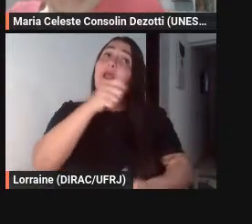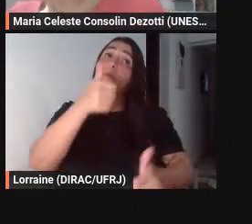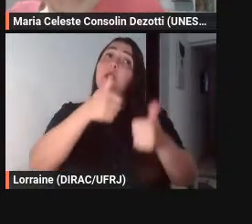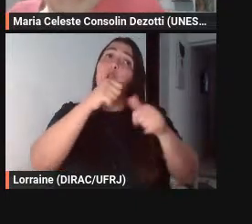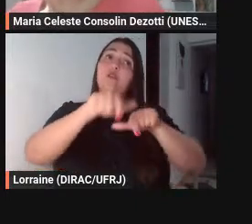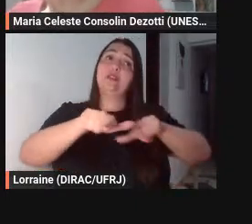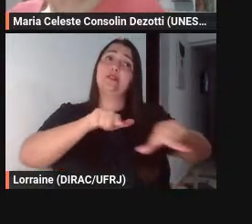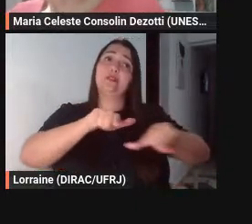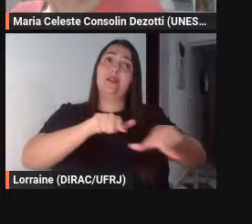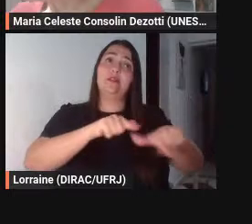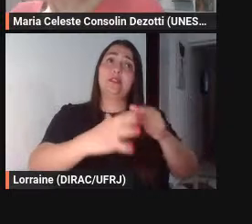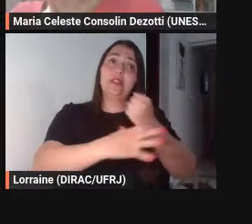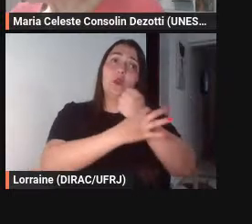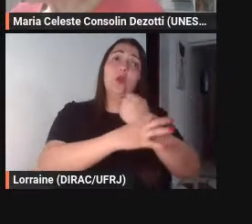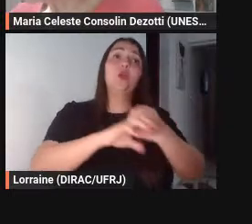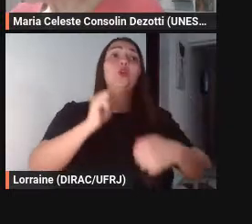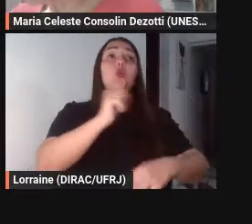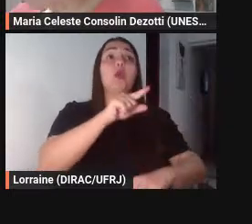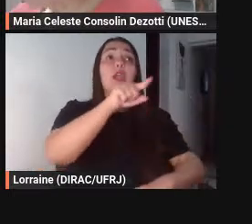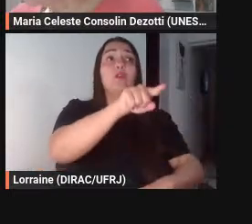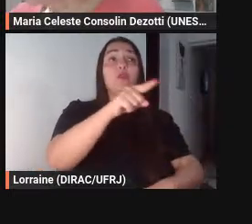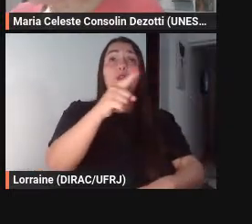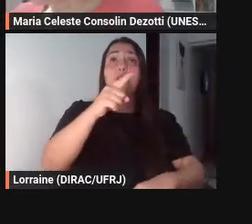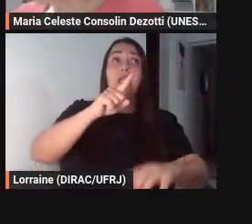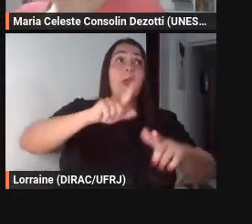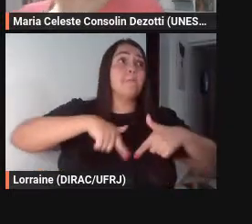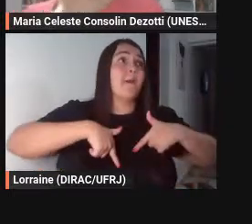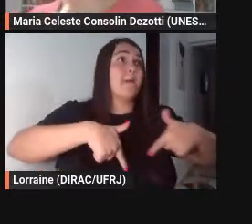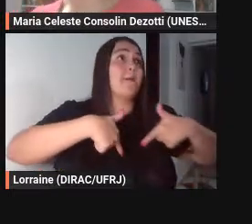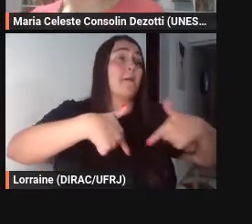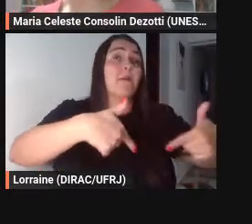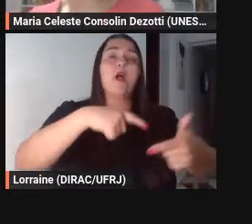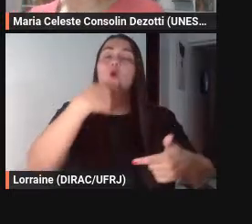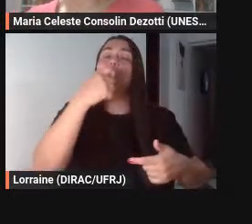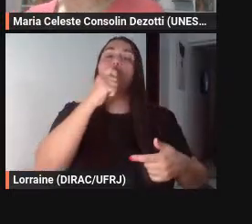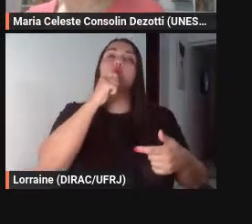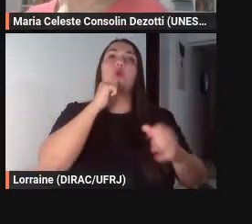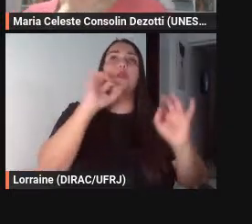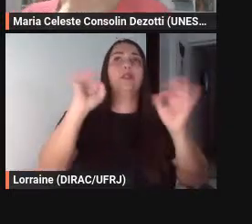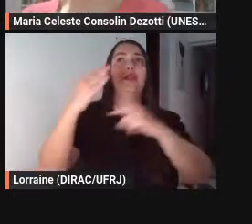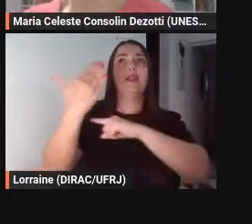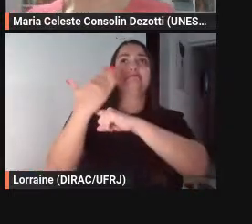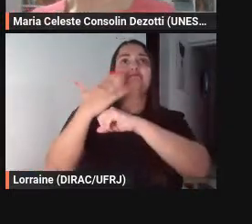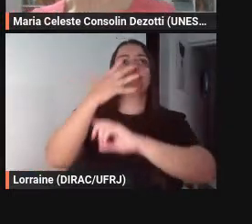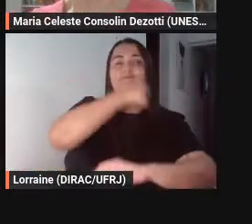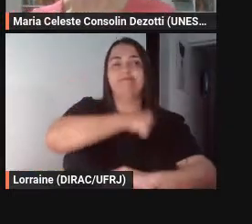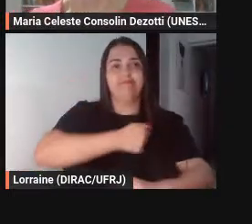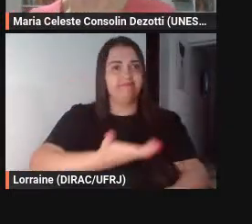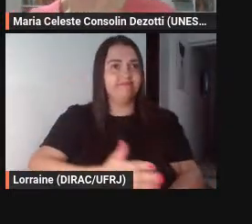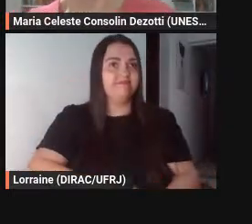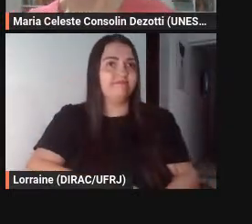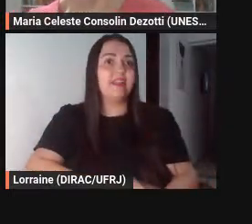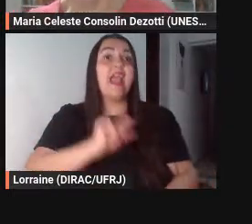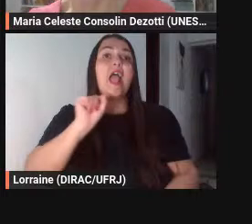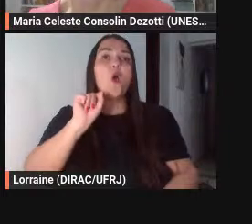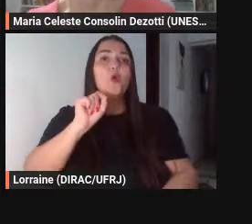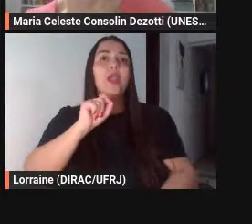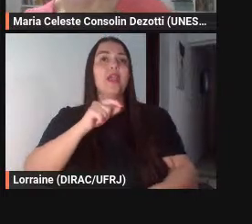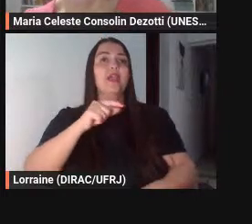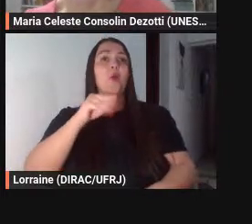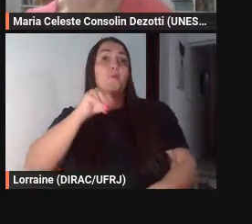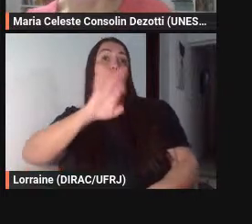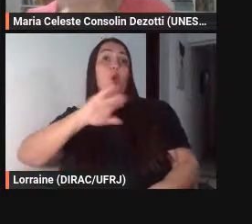do que exercer o mando em desamparo né é uma máxima moral que está